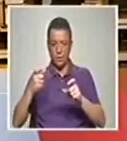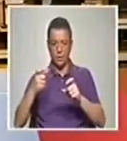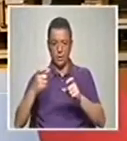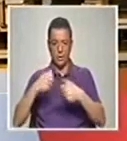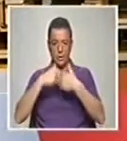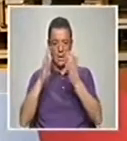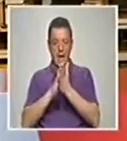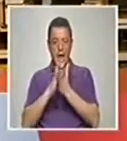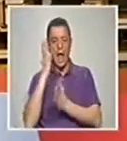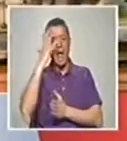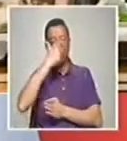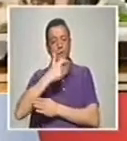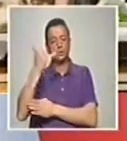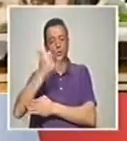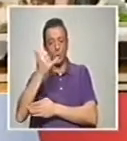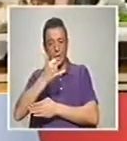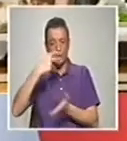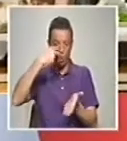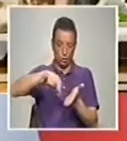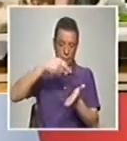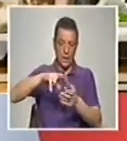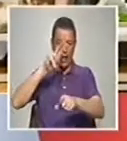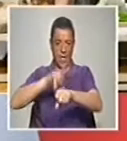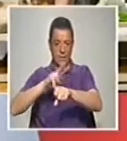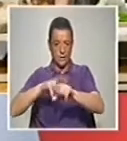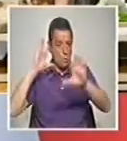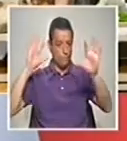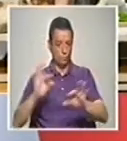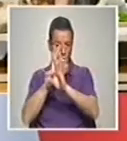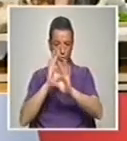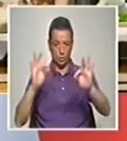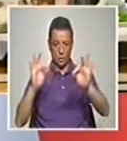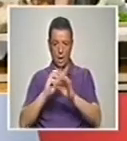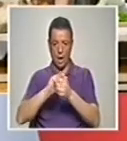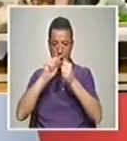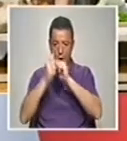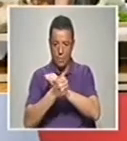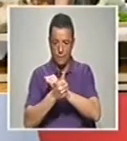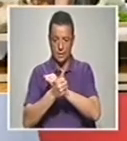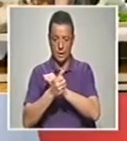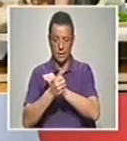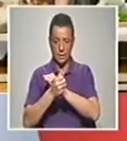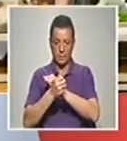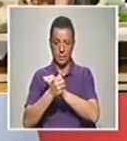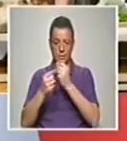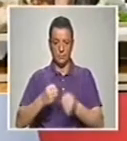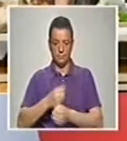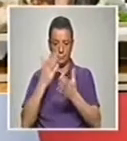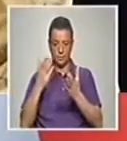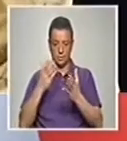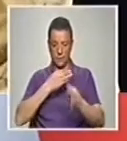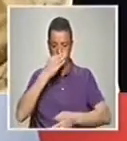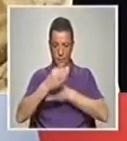atores secundários deste espetáculo. A própria direção musical do Carlos T, adaptada também com letras